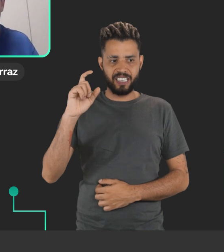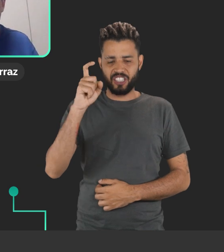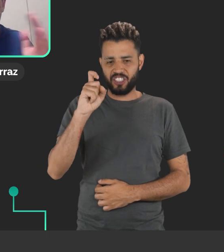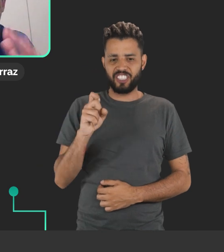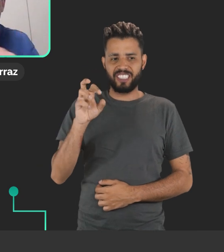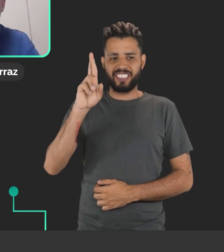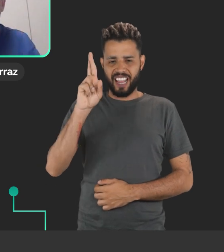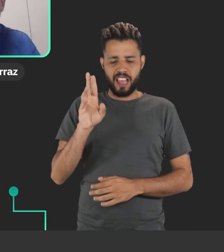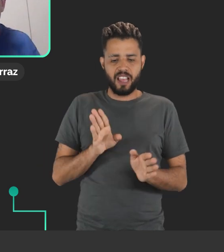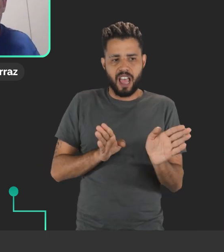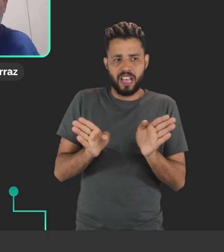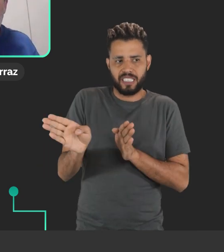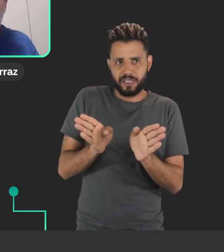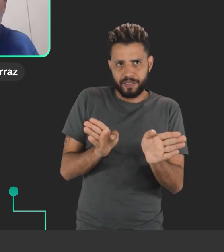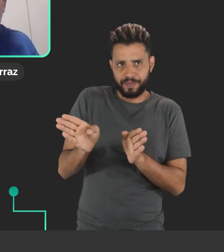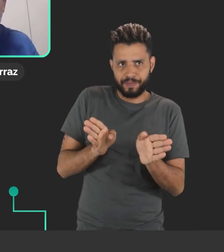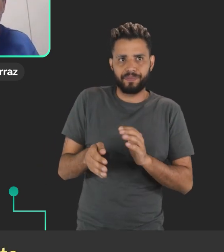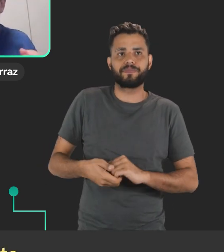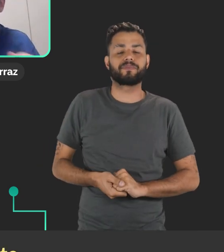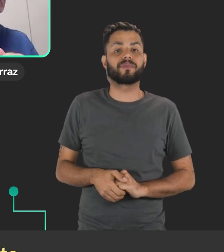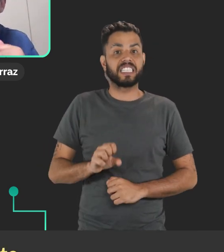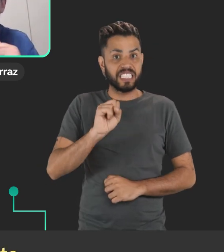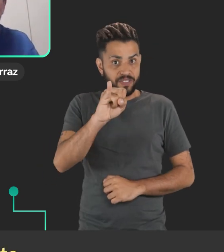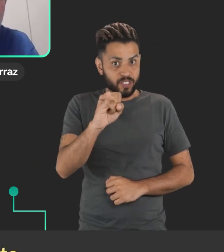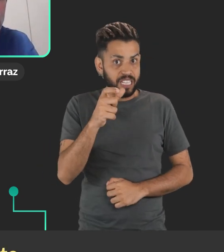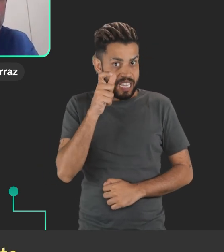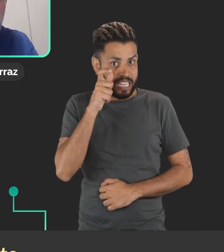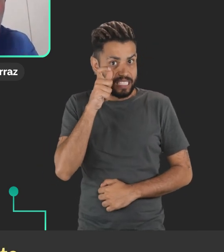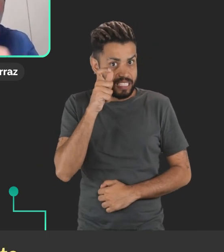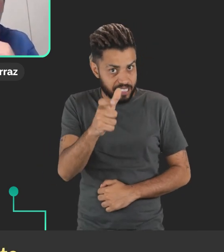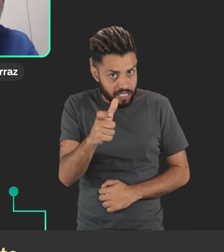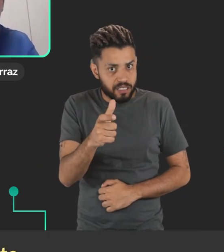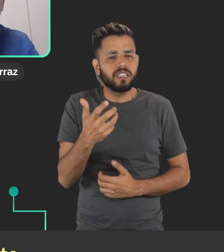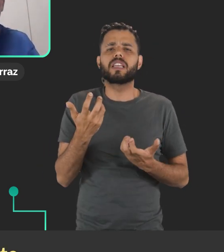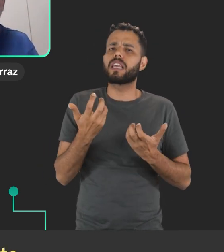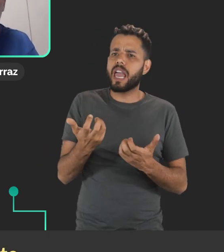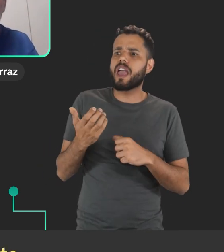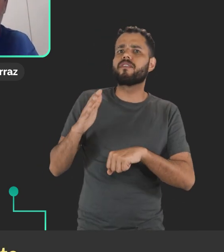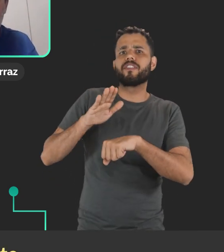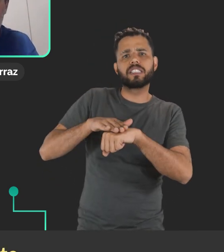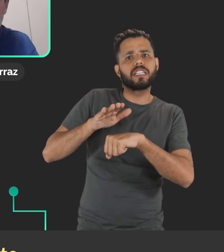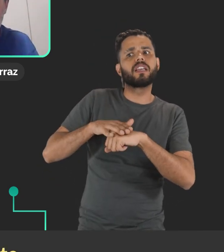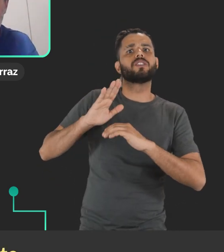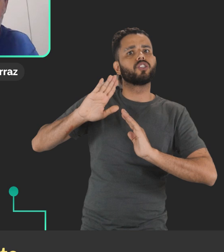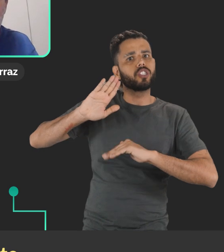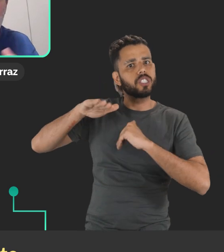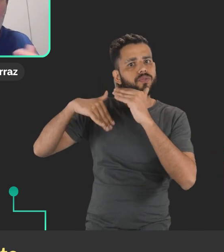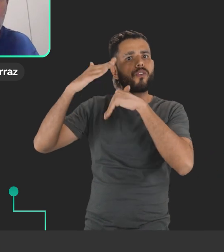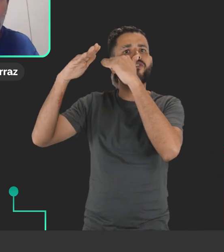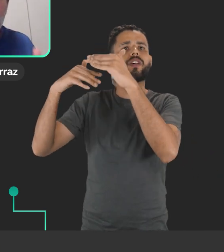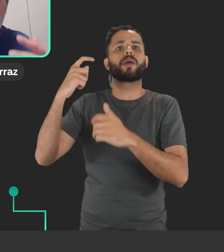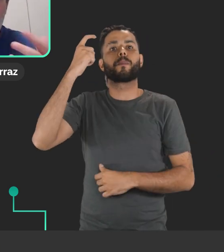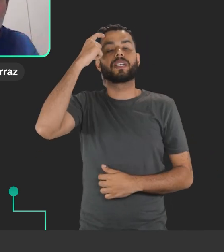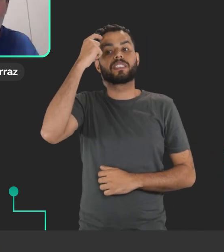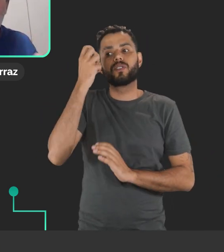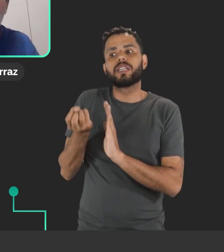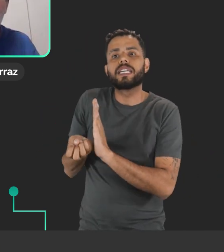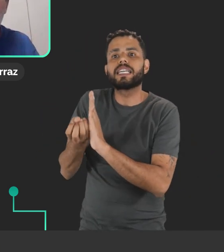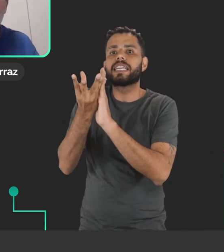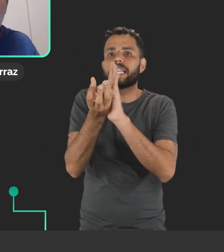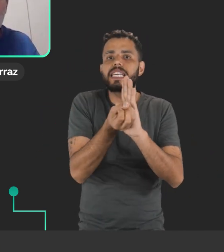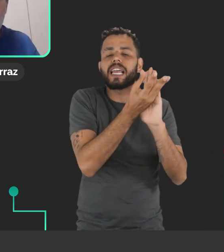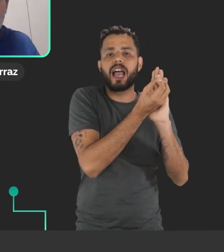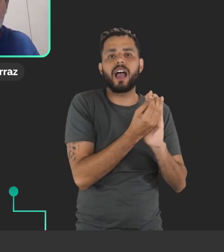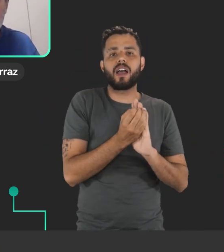Accessibility User Requirements. É um documento muito interessante para quem está interessado em desenvolver, pensando